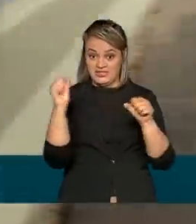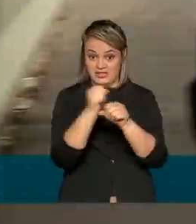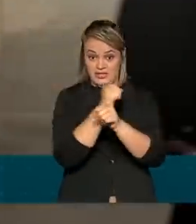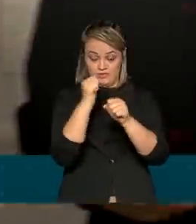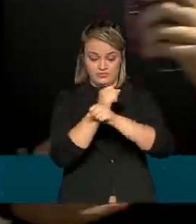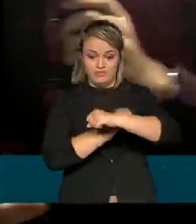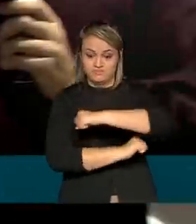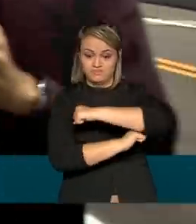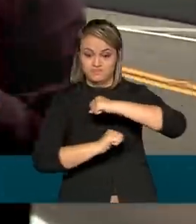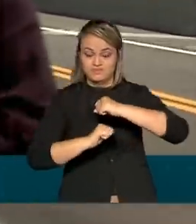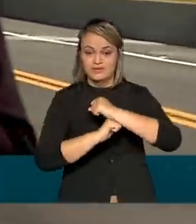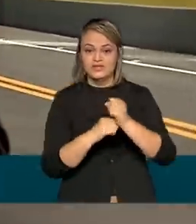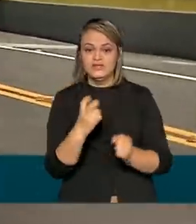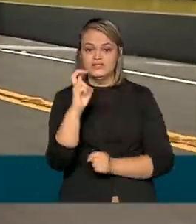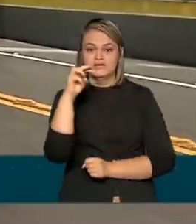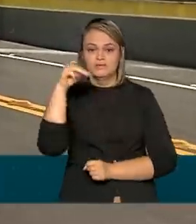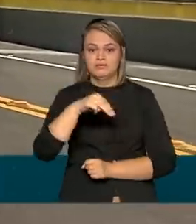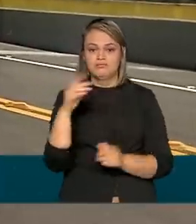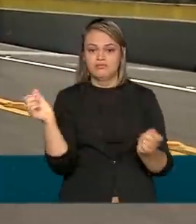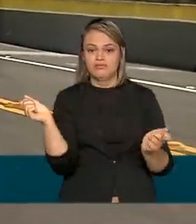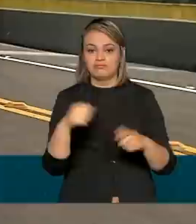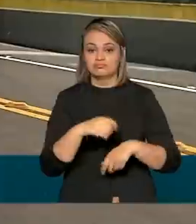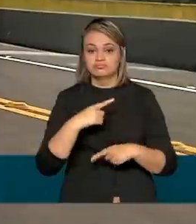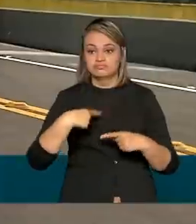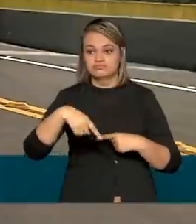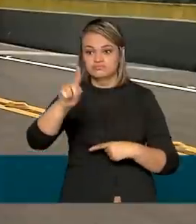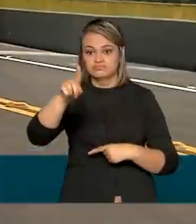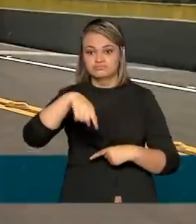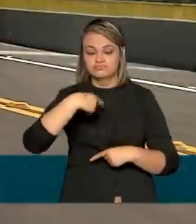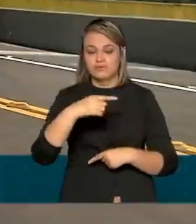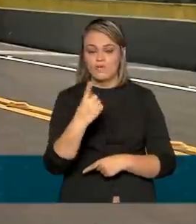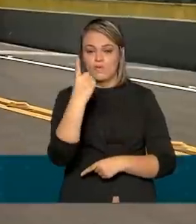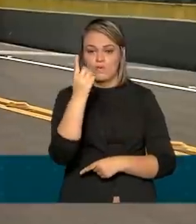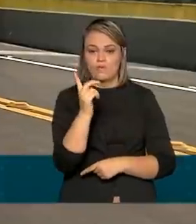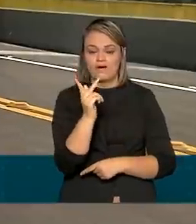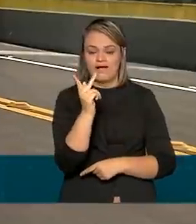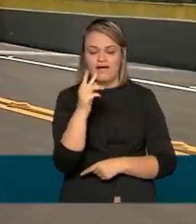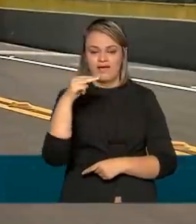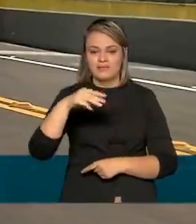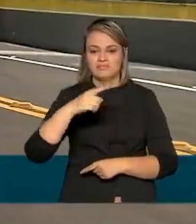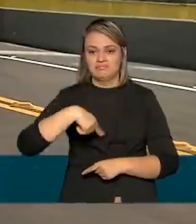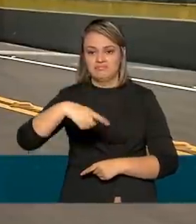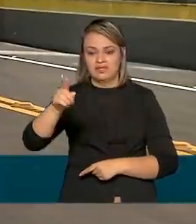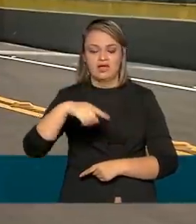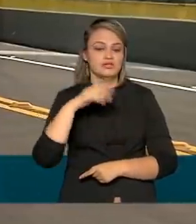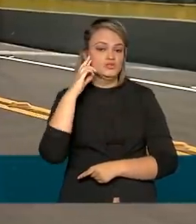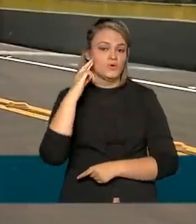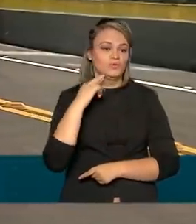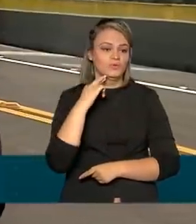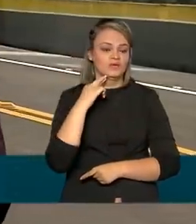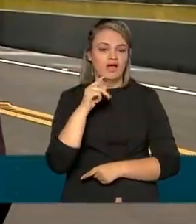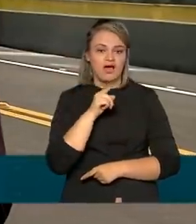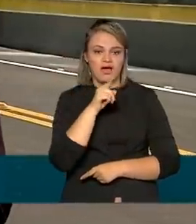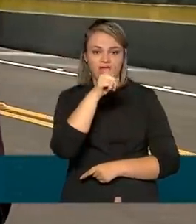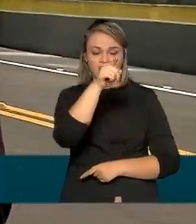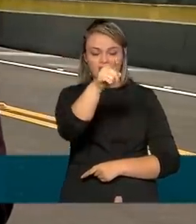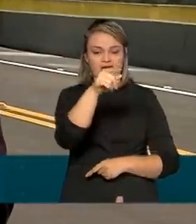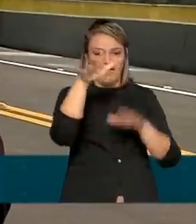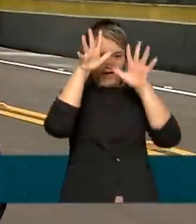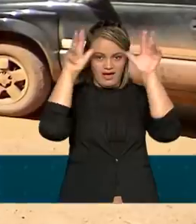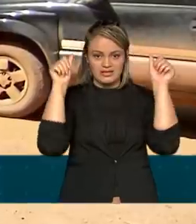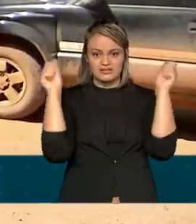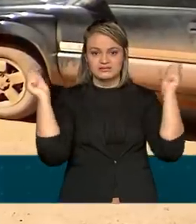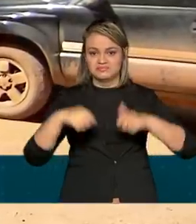ponte, em menos de cinco minutos, é possível trafegar por um quilômetro e meio e sair de Rondônia e ir até o estado do